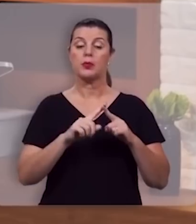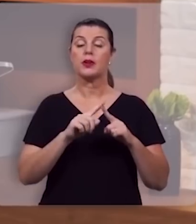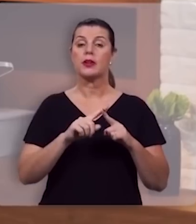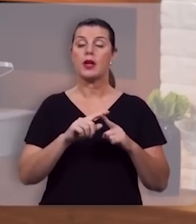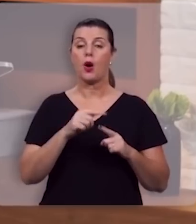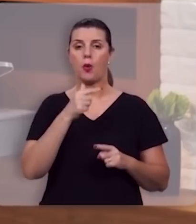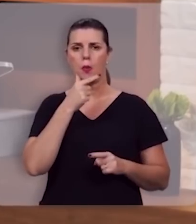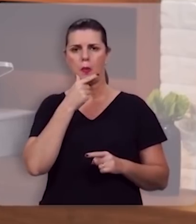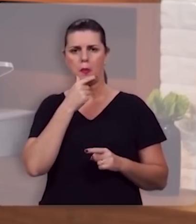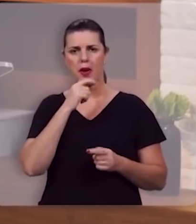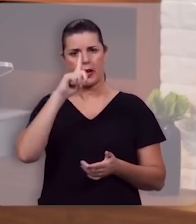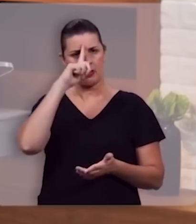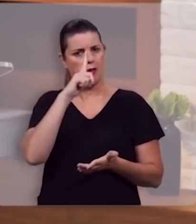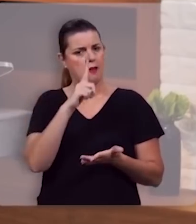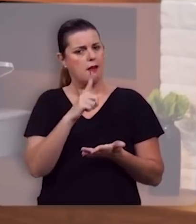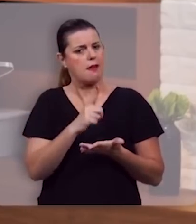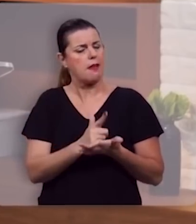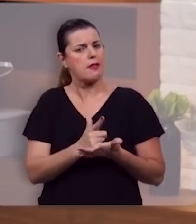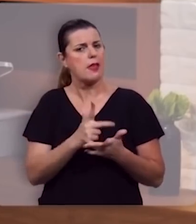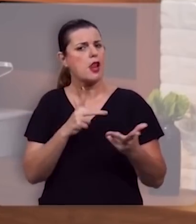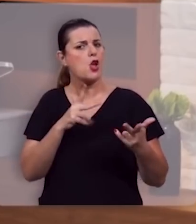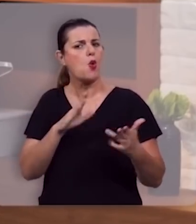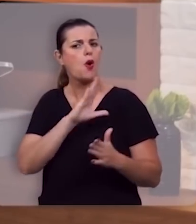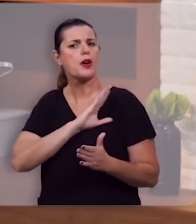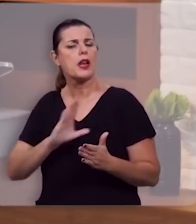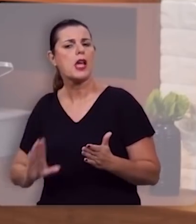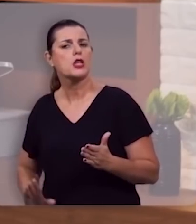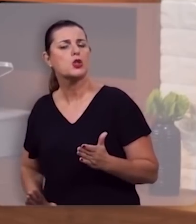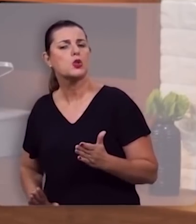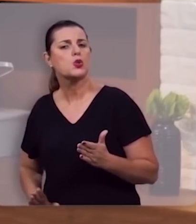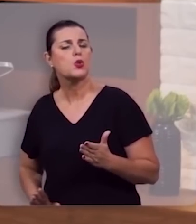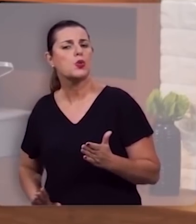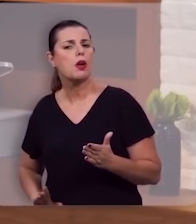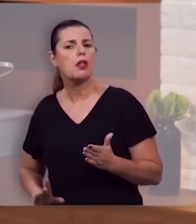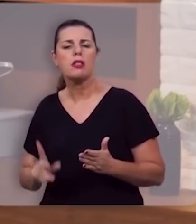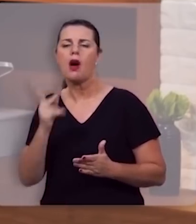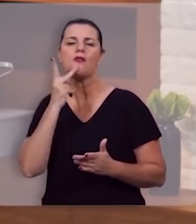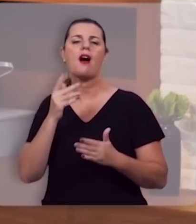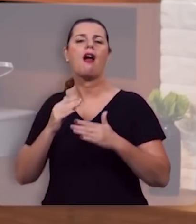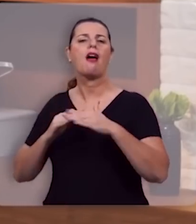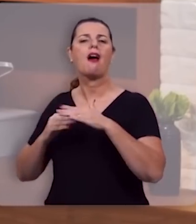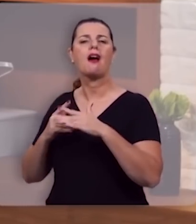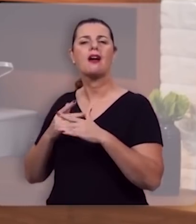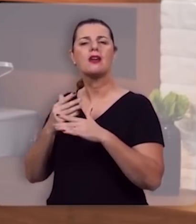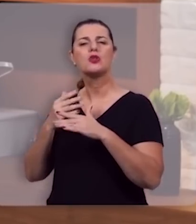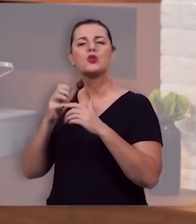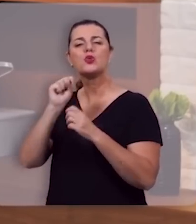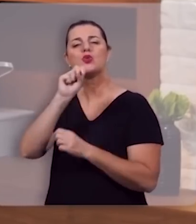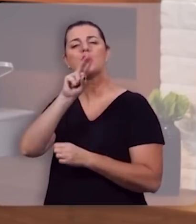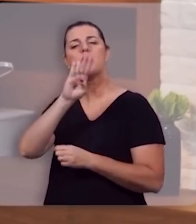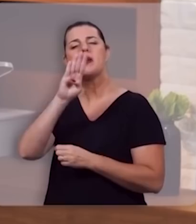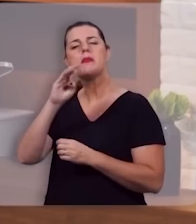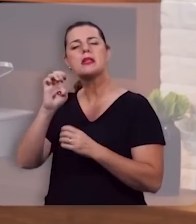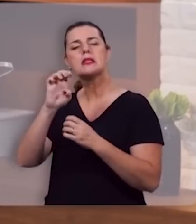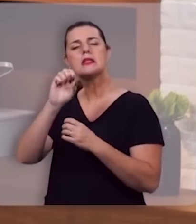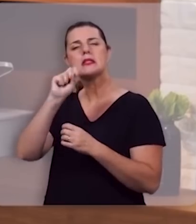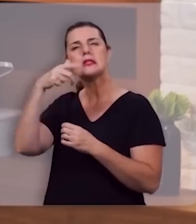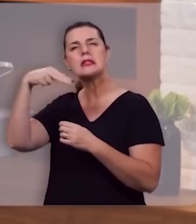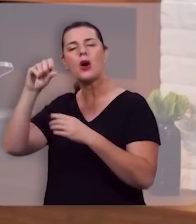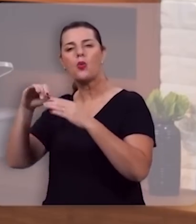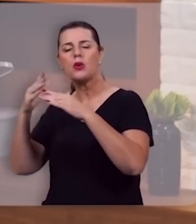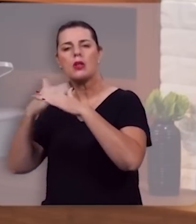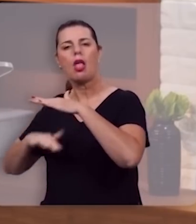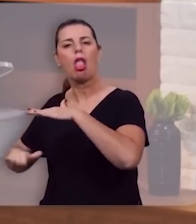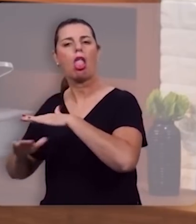cabeça da mulher como também cristo é o cabeça da igreja portanto submissão não fala de inferioridade porque se deus é o cabeça de